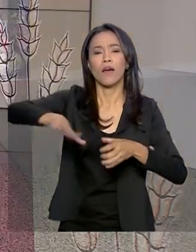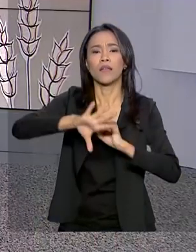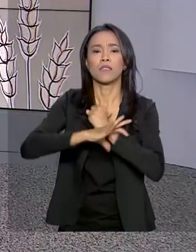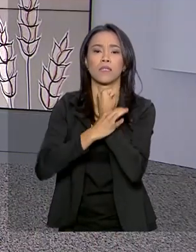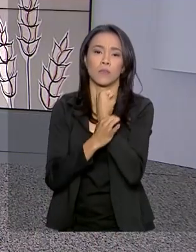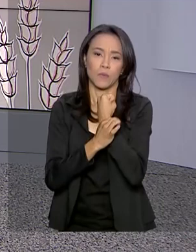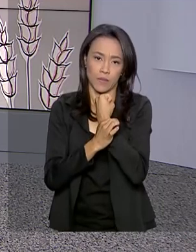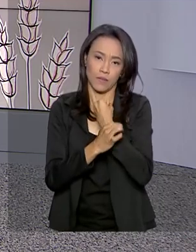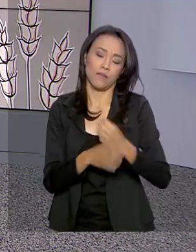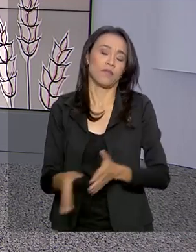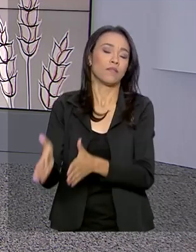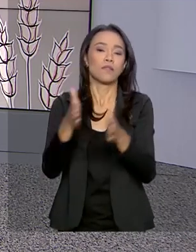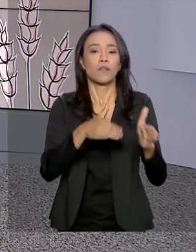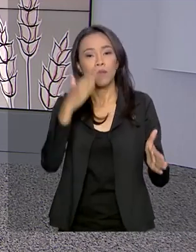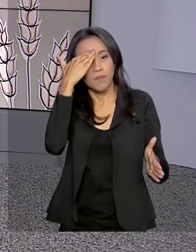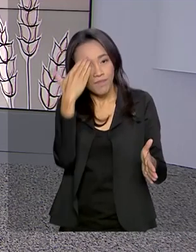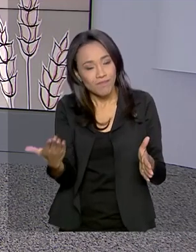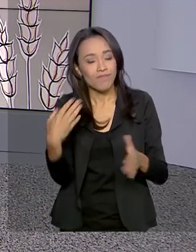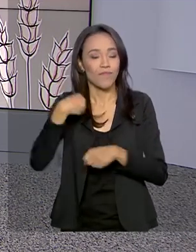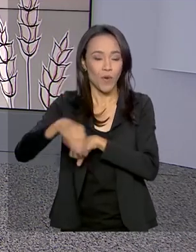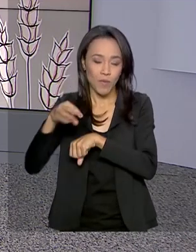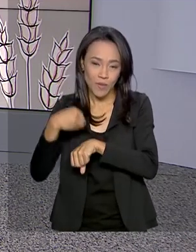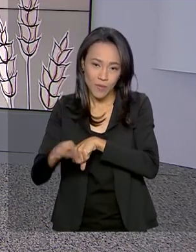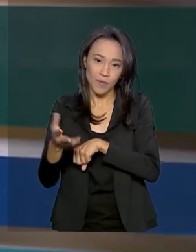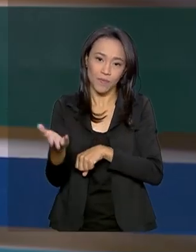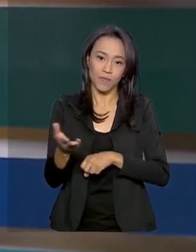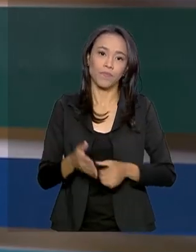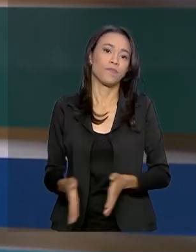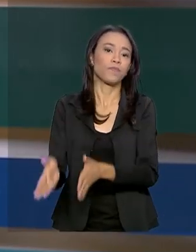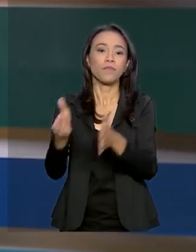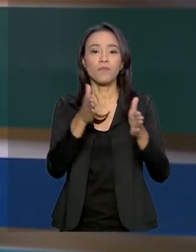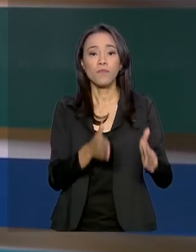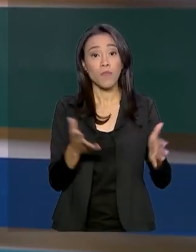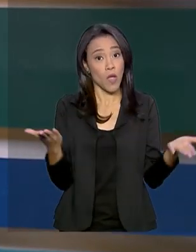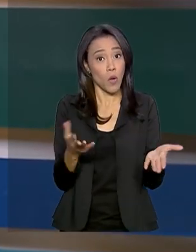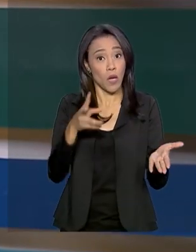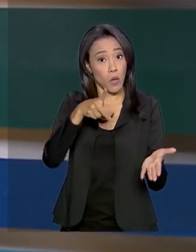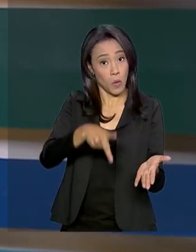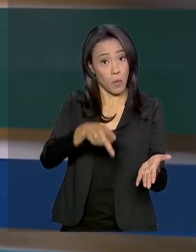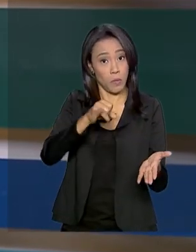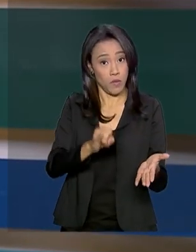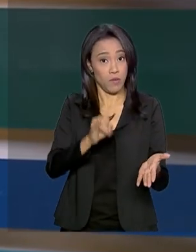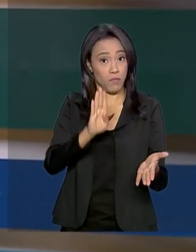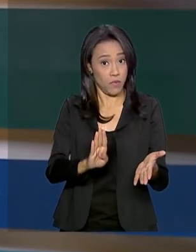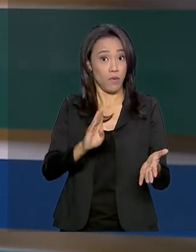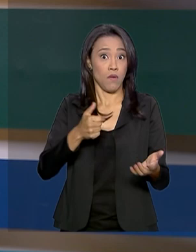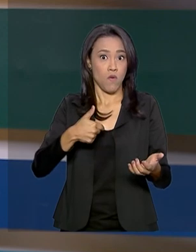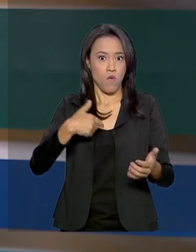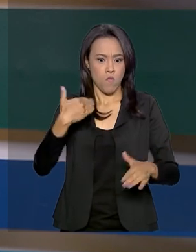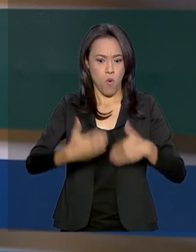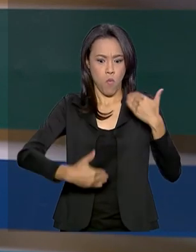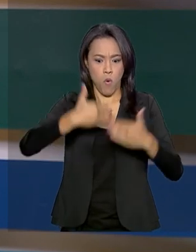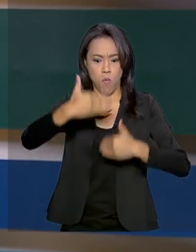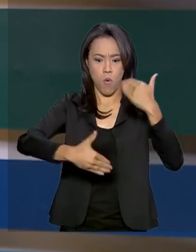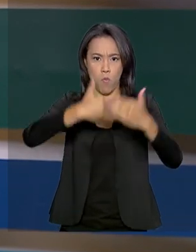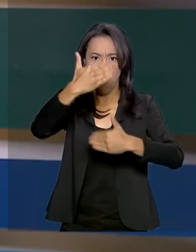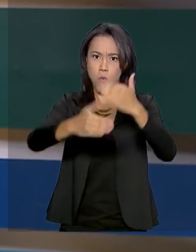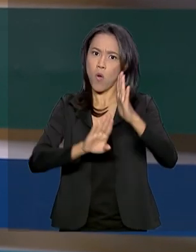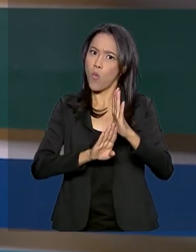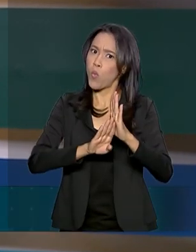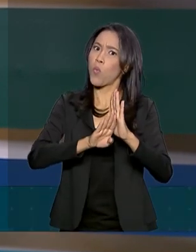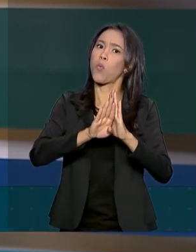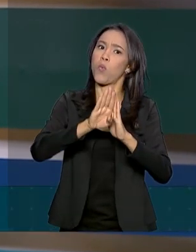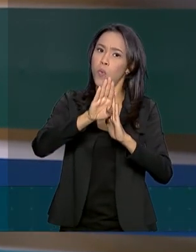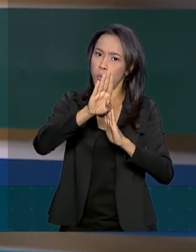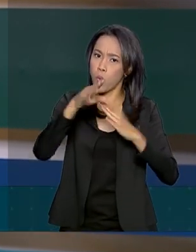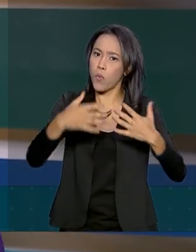Renato. Obrigada, Pablo, pelas suas informações ao vivo. E olha, a economia do país cresceu. O PIB, o Produto Interno